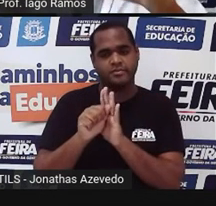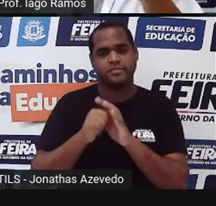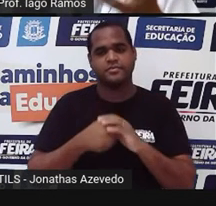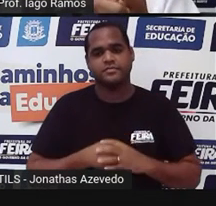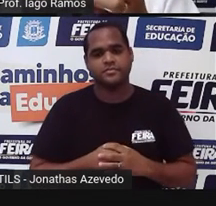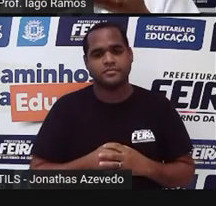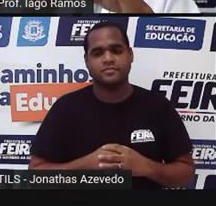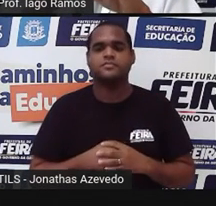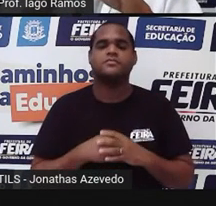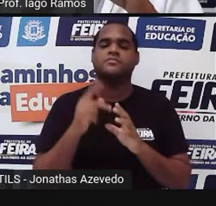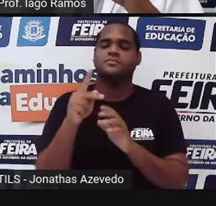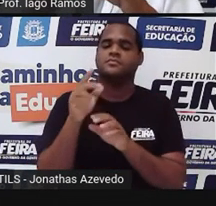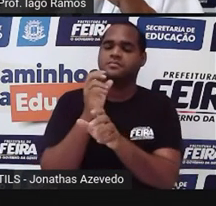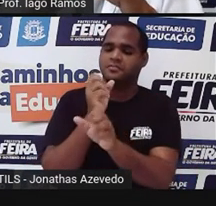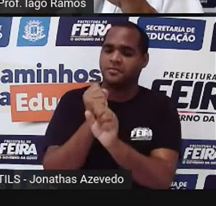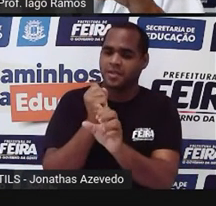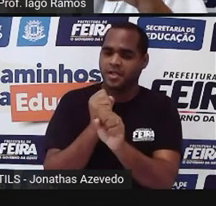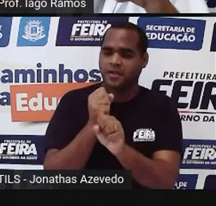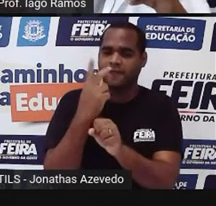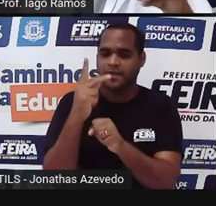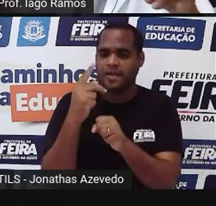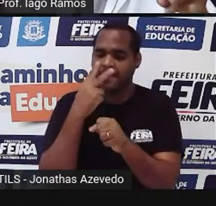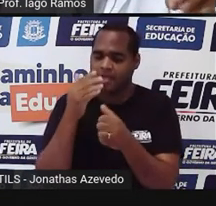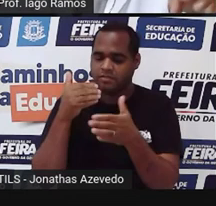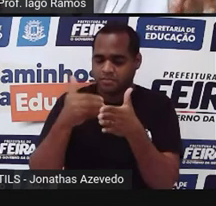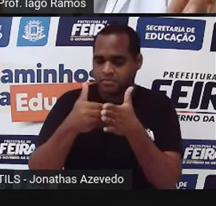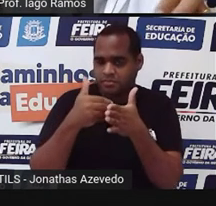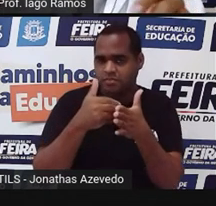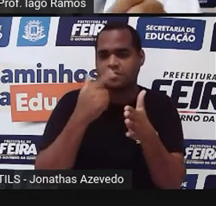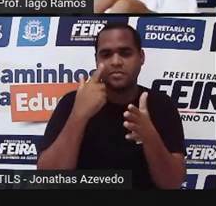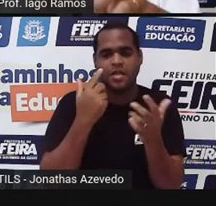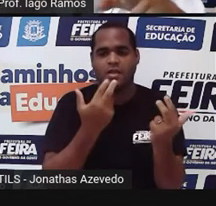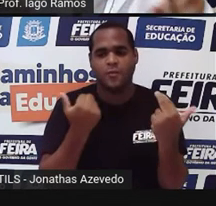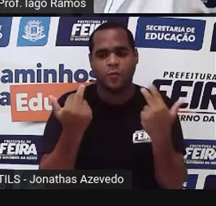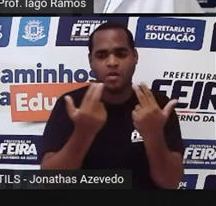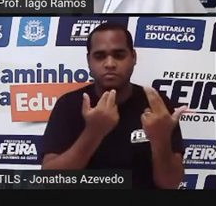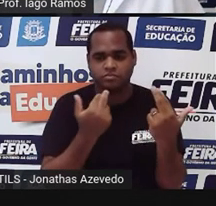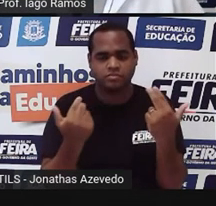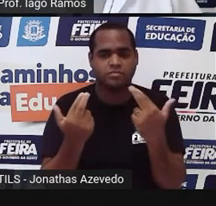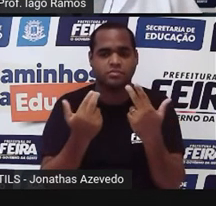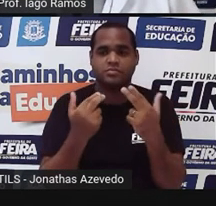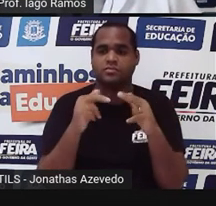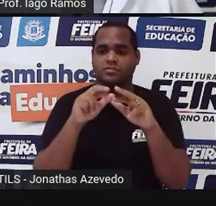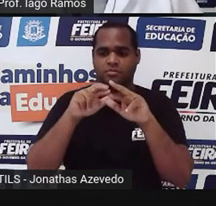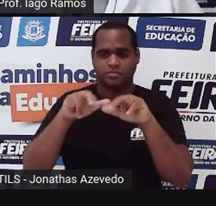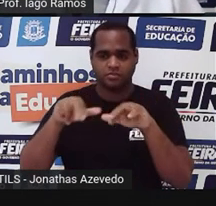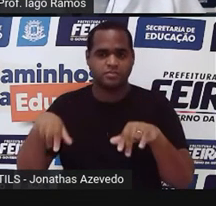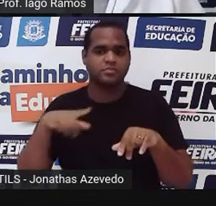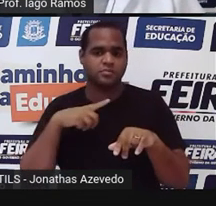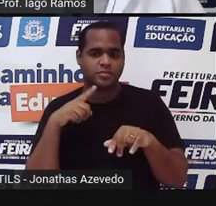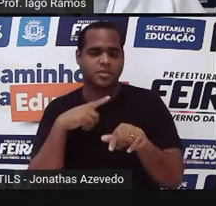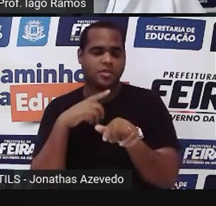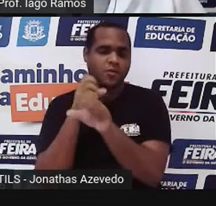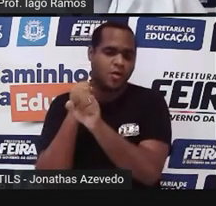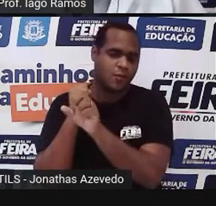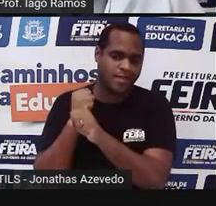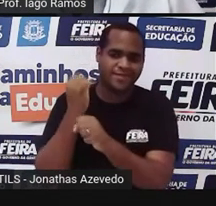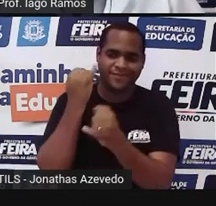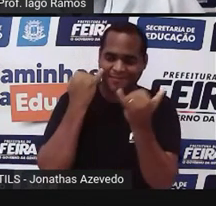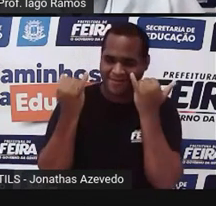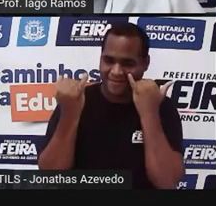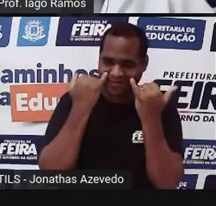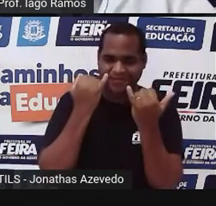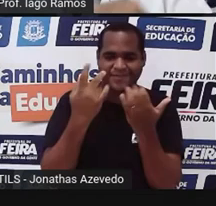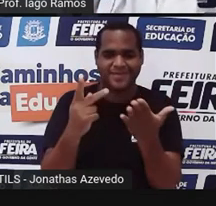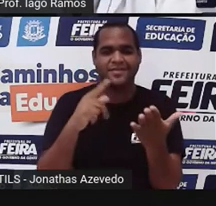Pega um total e aproxima distribuindo igualmente para todas a quantidade de informações que você